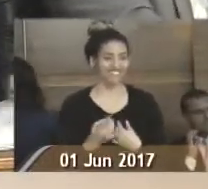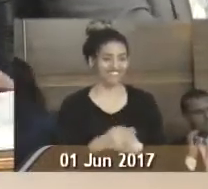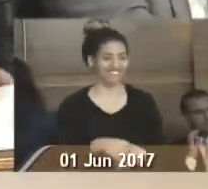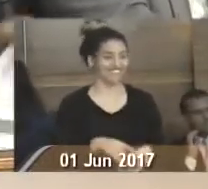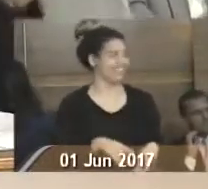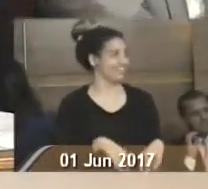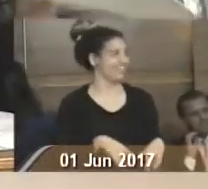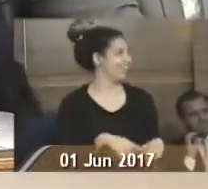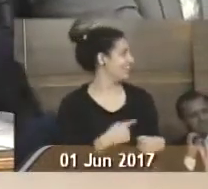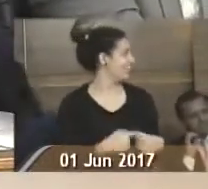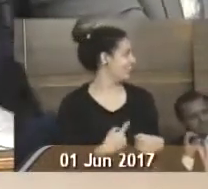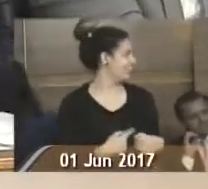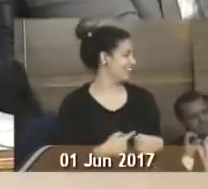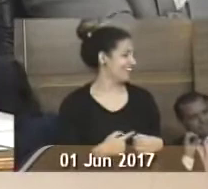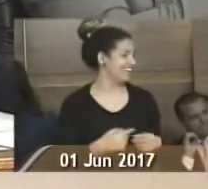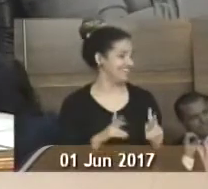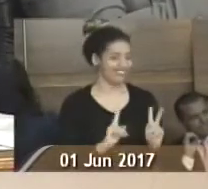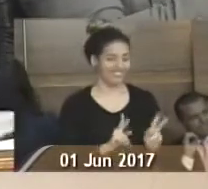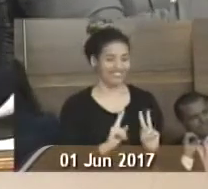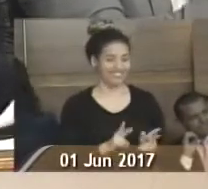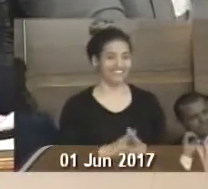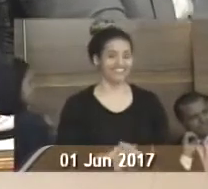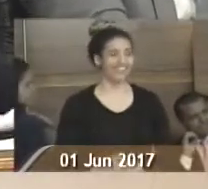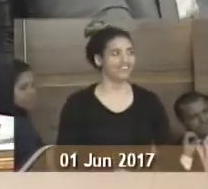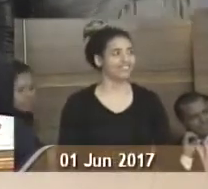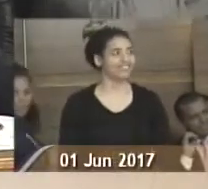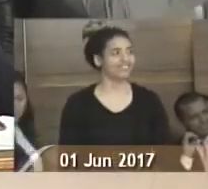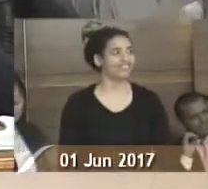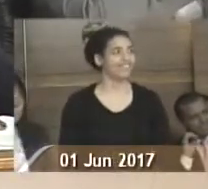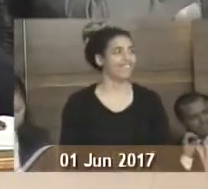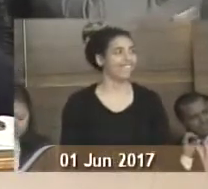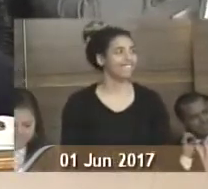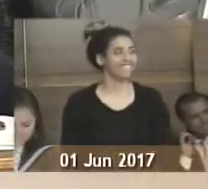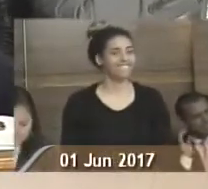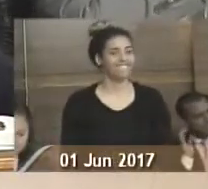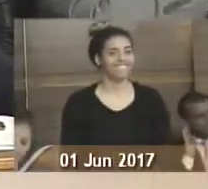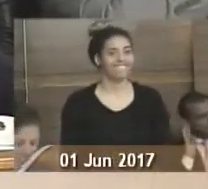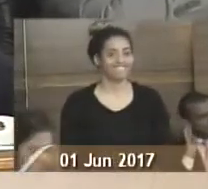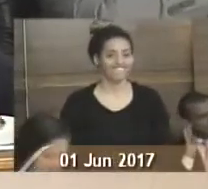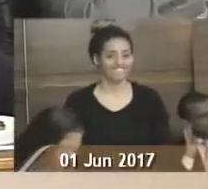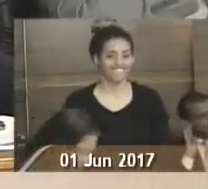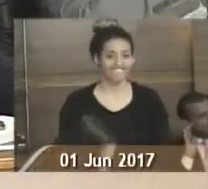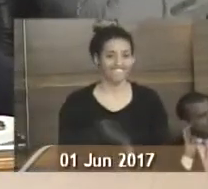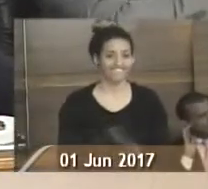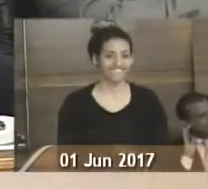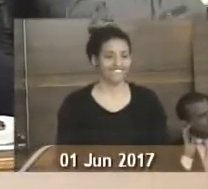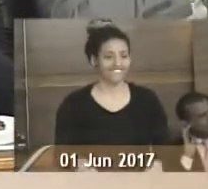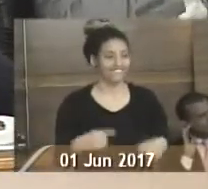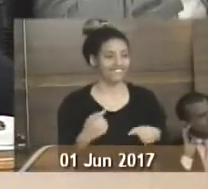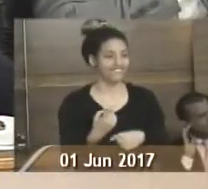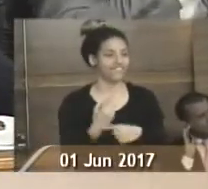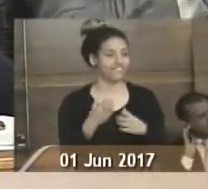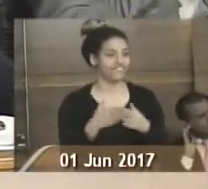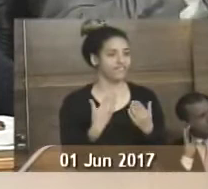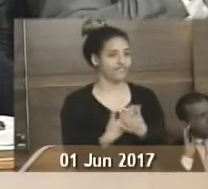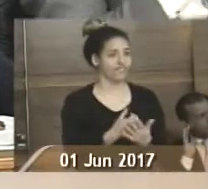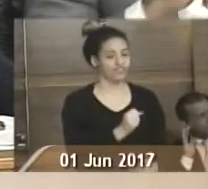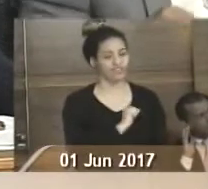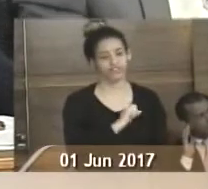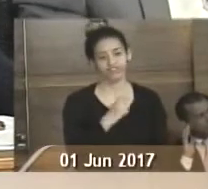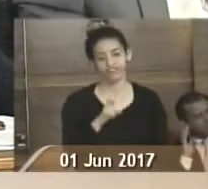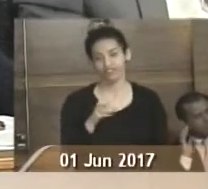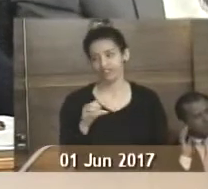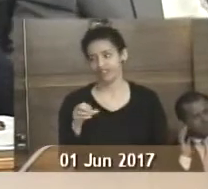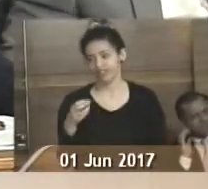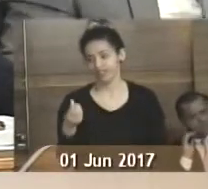bairro Parque Mambucaba. Muito chique, não é? Guardrail, Rio Jedi. Em discussão única, o requerimento, número 596,